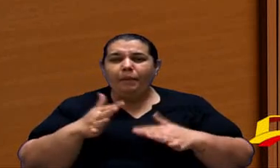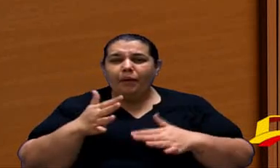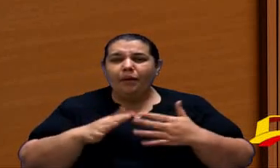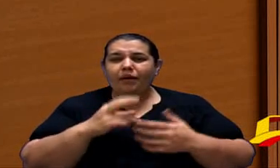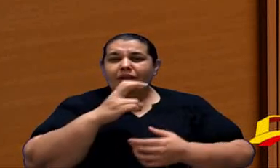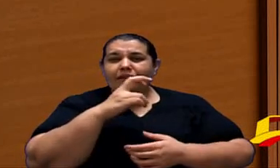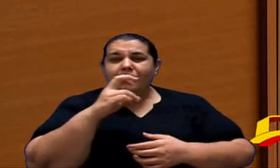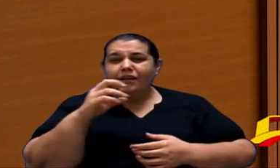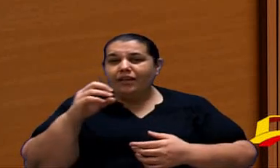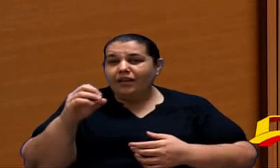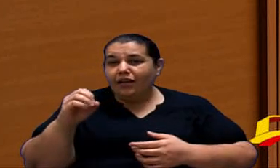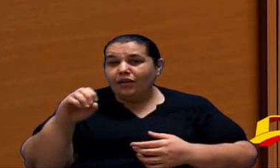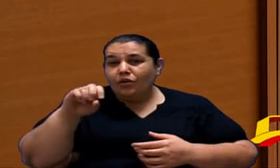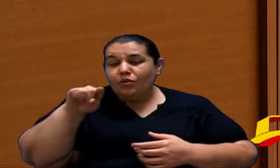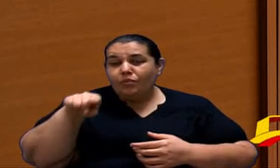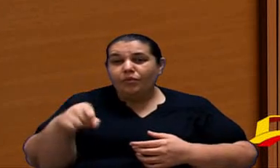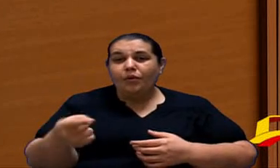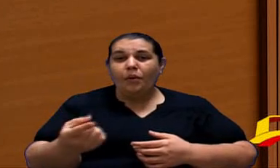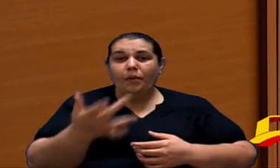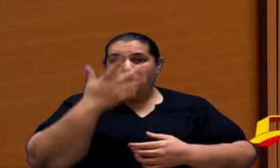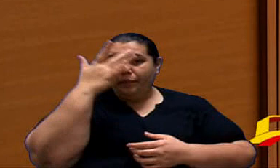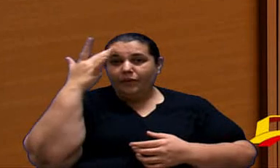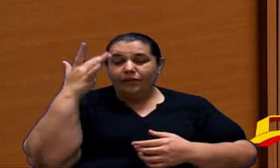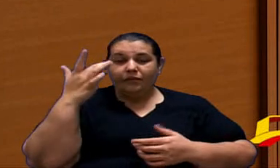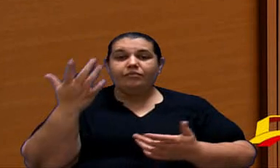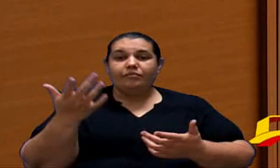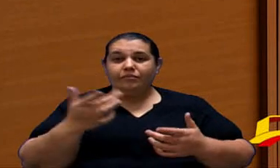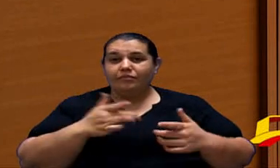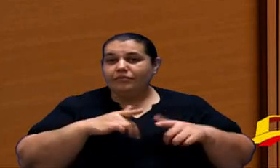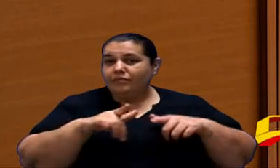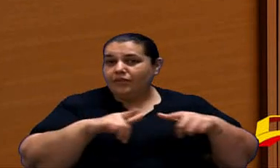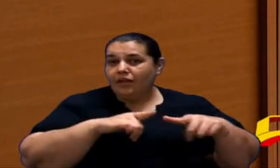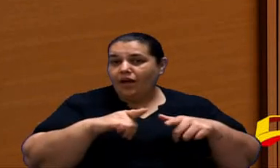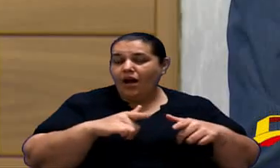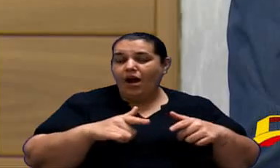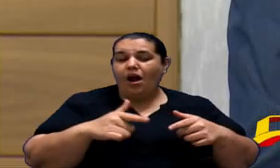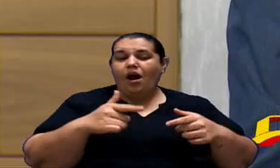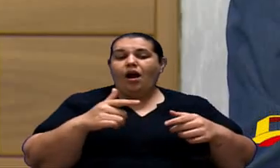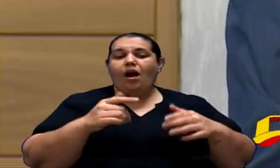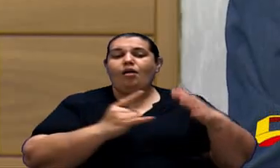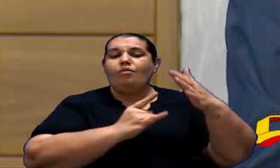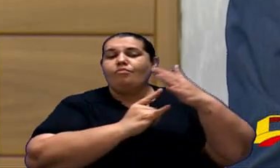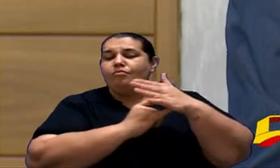500 mil hoje emprego que é direcionado aos postos de gasolina